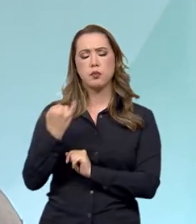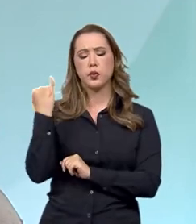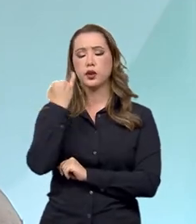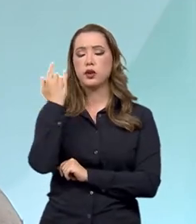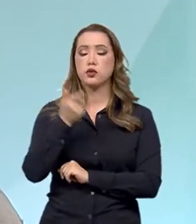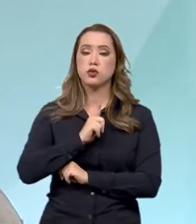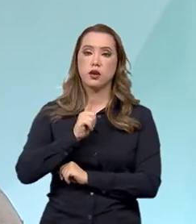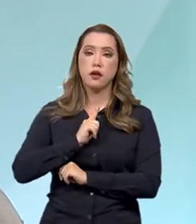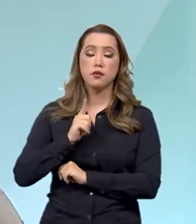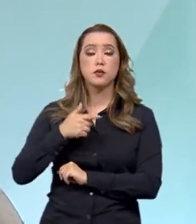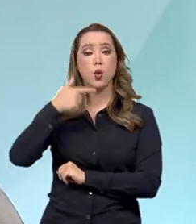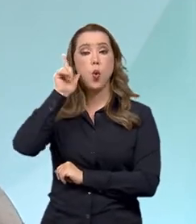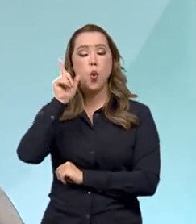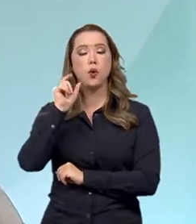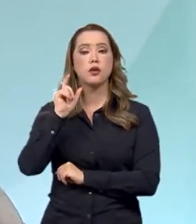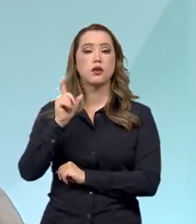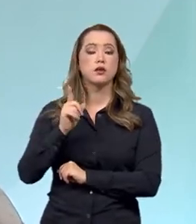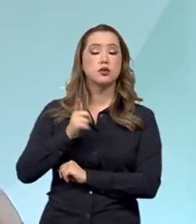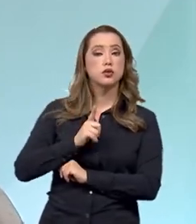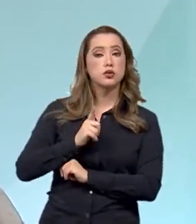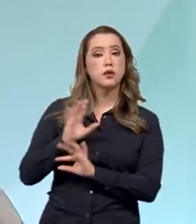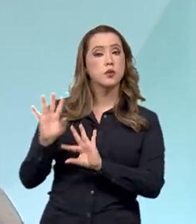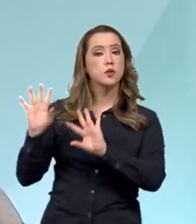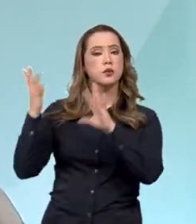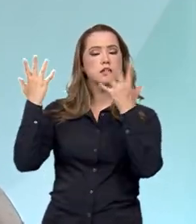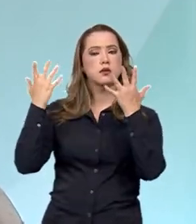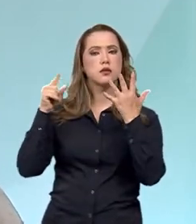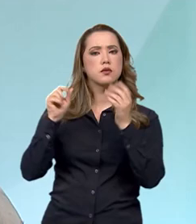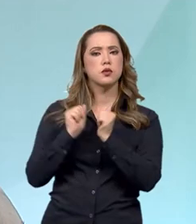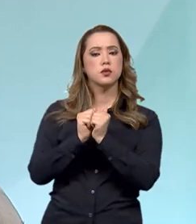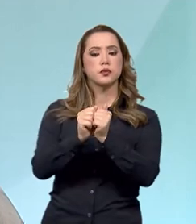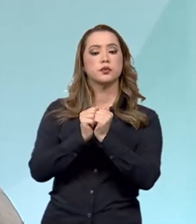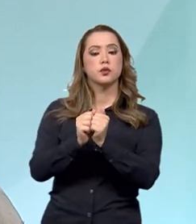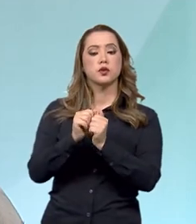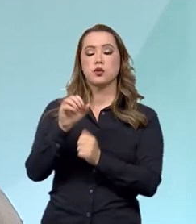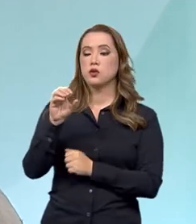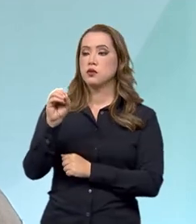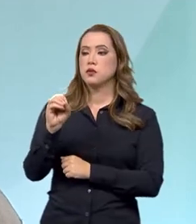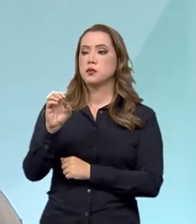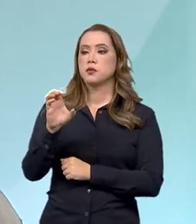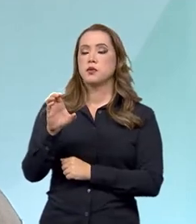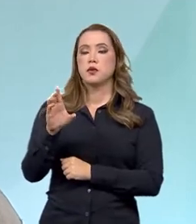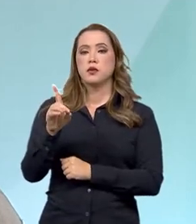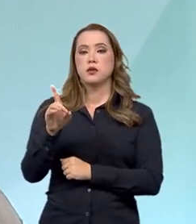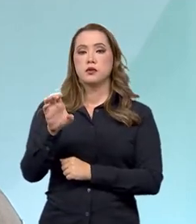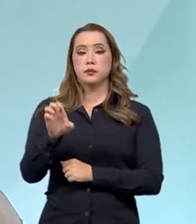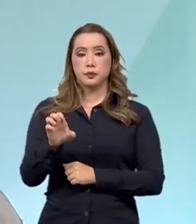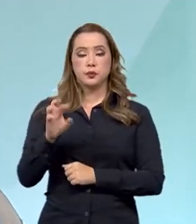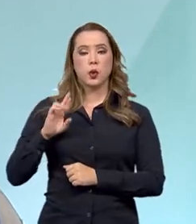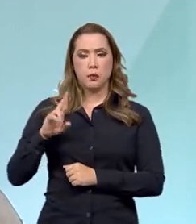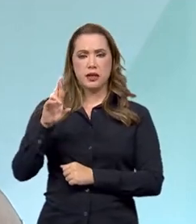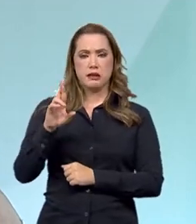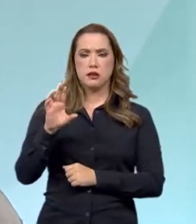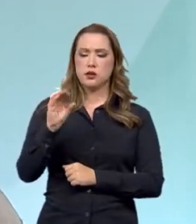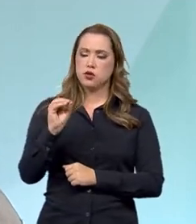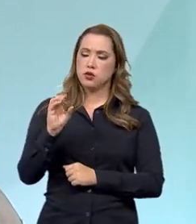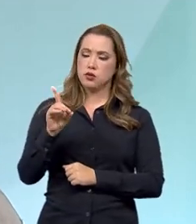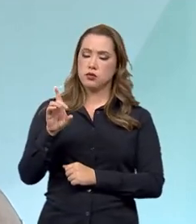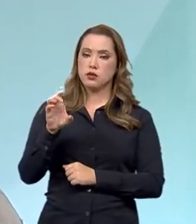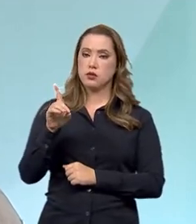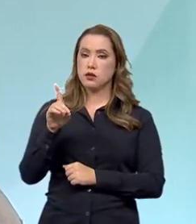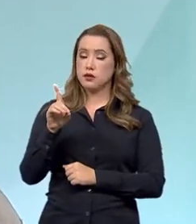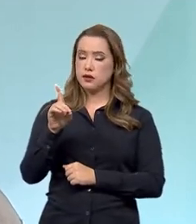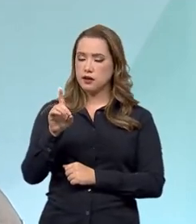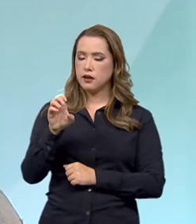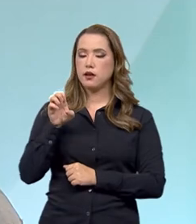inclusive, nós tivemos um evento junto com a OCDE, o representante da OCDE, e avançamos